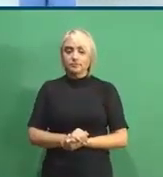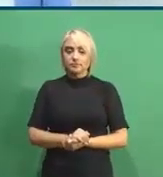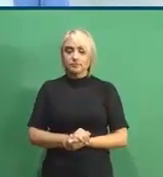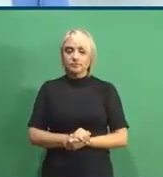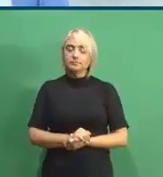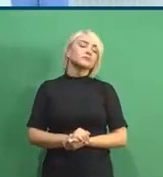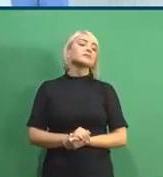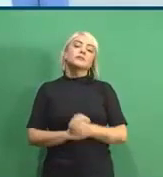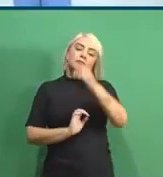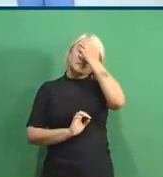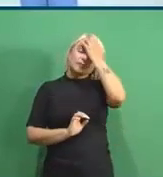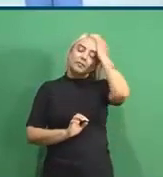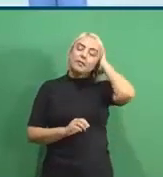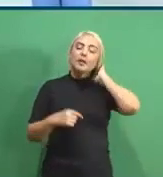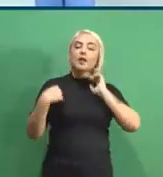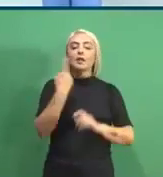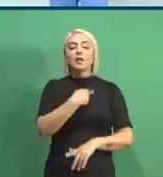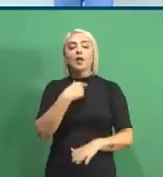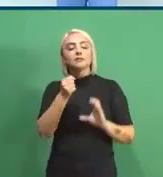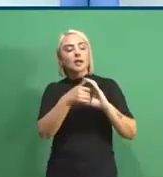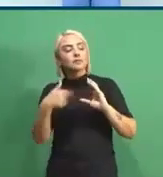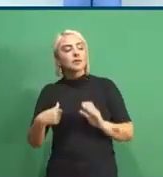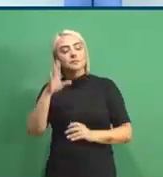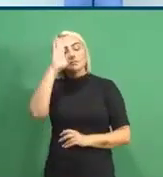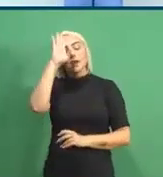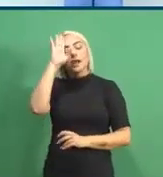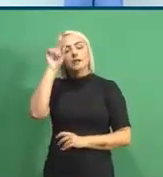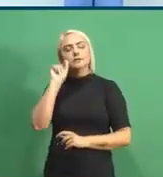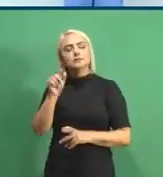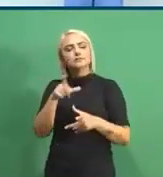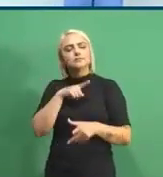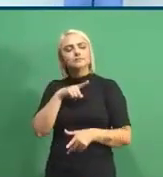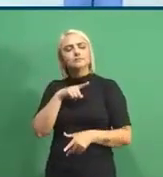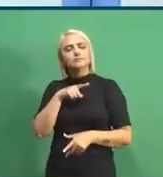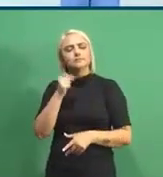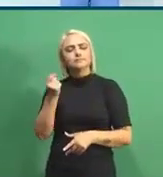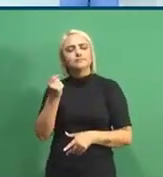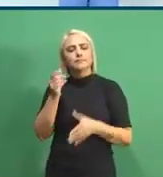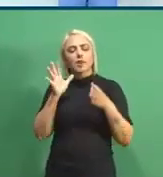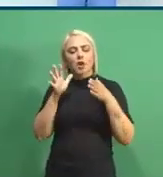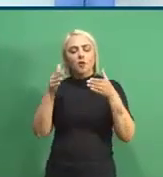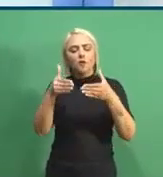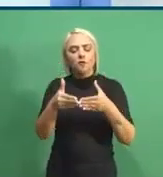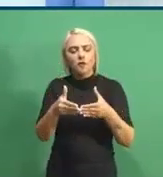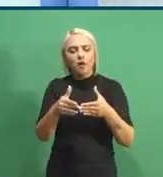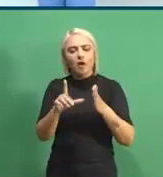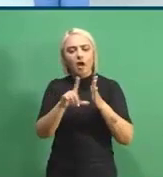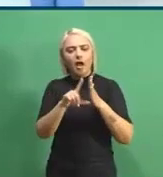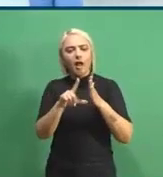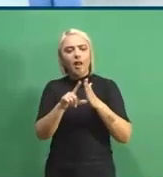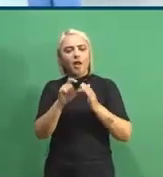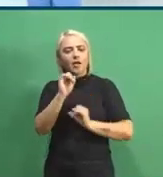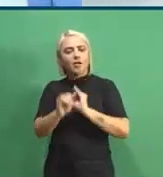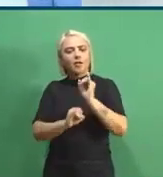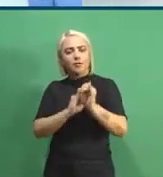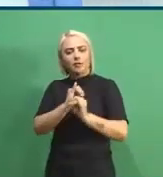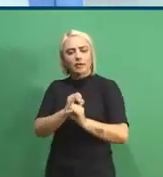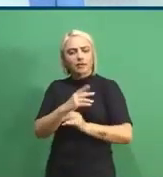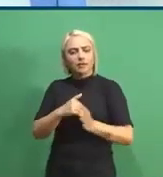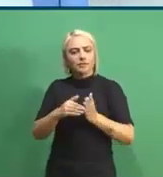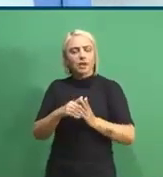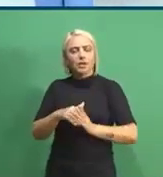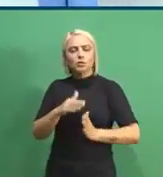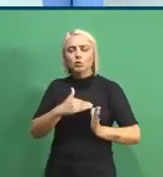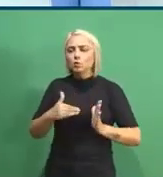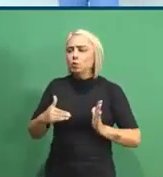Nas nossas características principais, a gente tem como nicho a loja online, né? Nós trabalhamos com todos